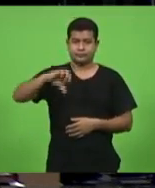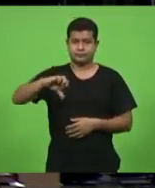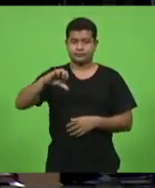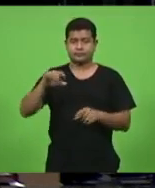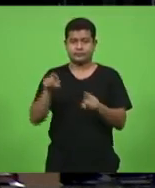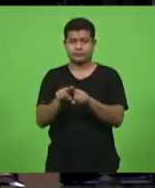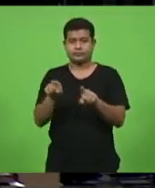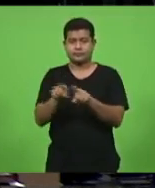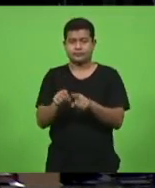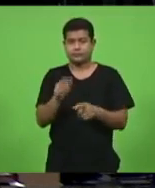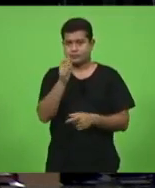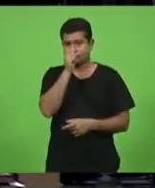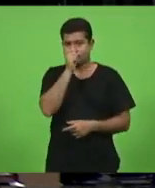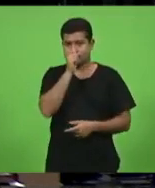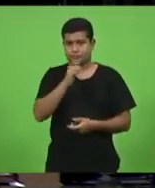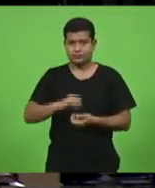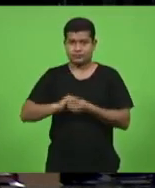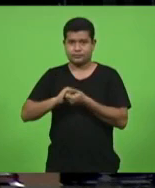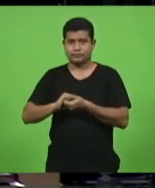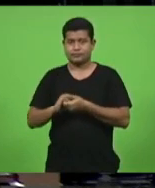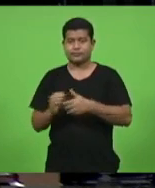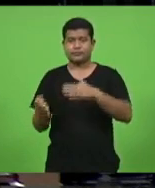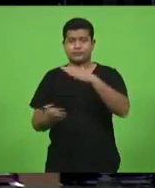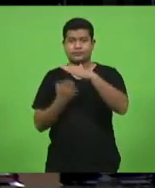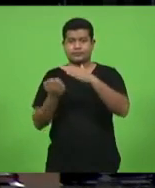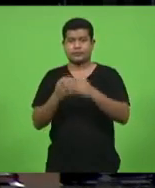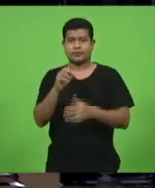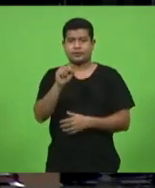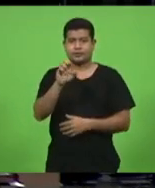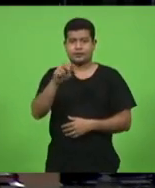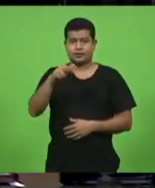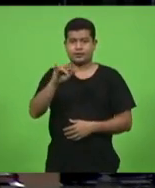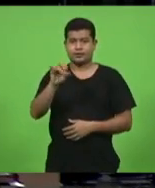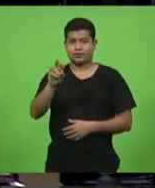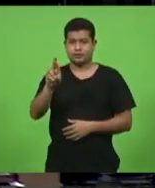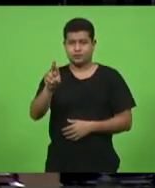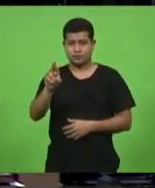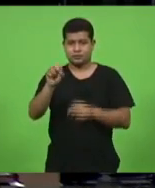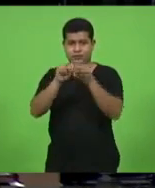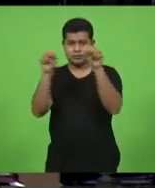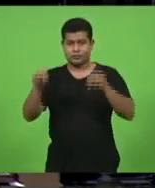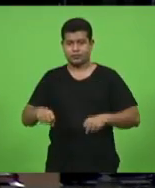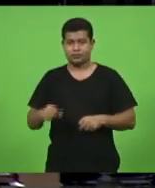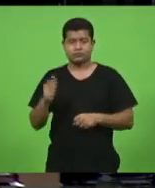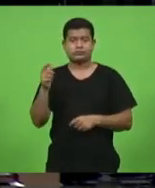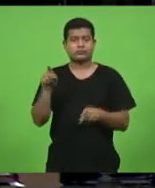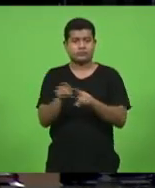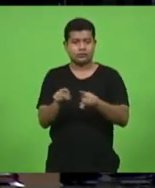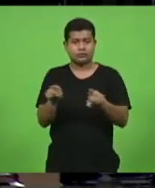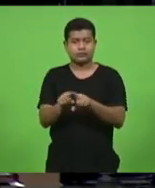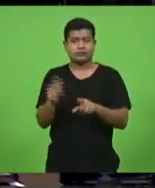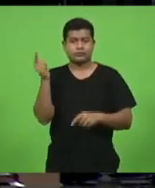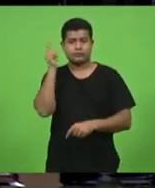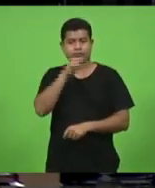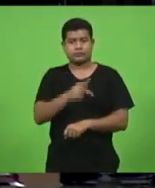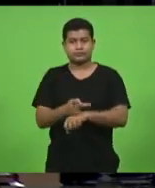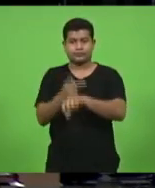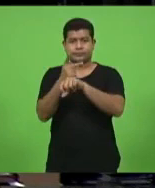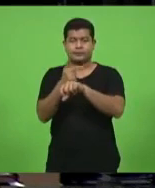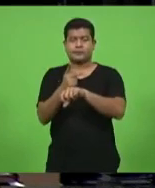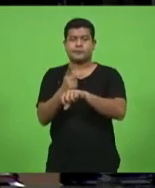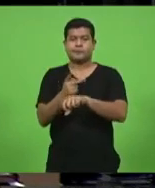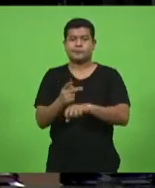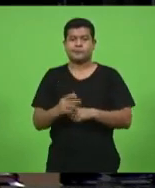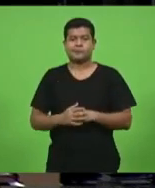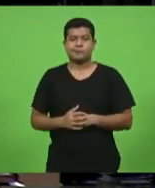deputado João Amin a empresa Senior Sistemas também por ter sido premiada na nona edição do prêmio